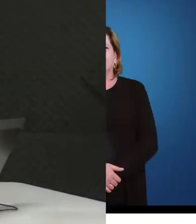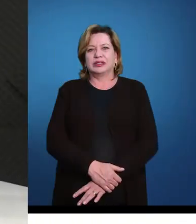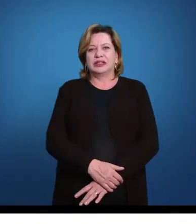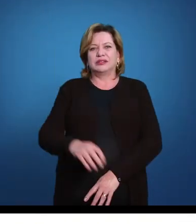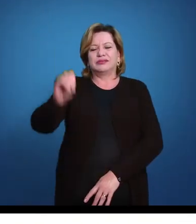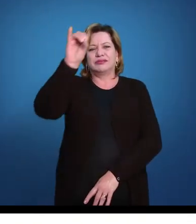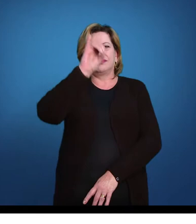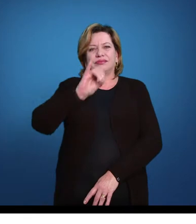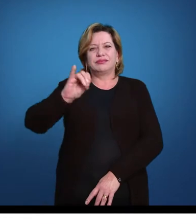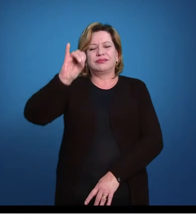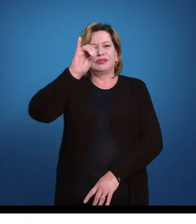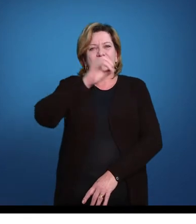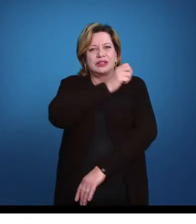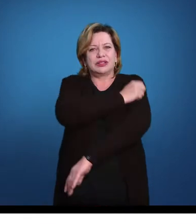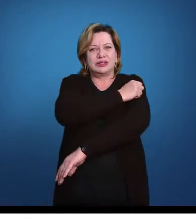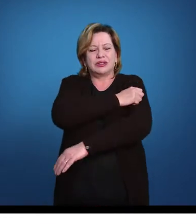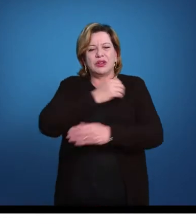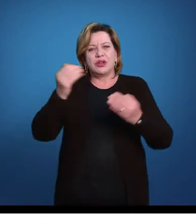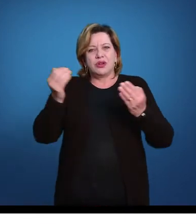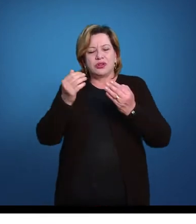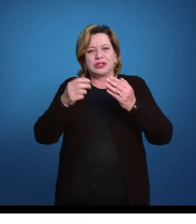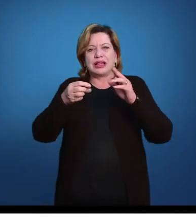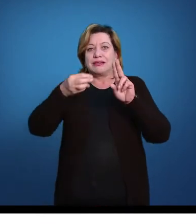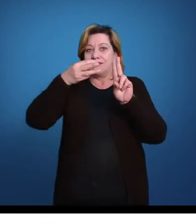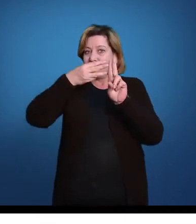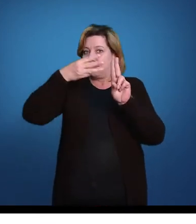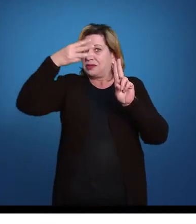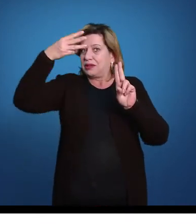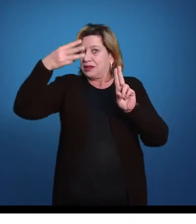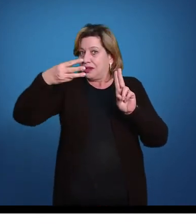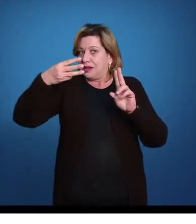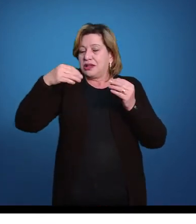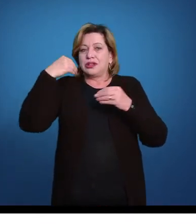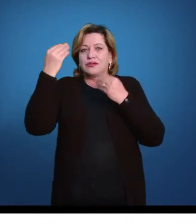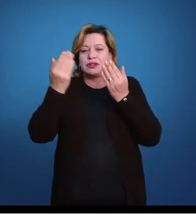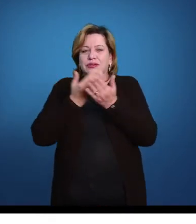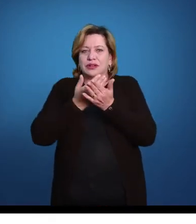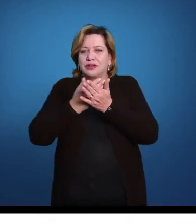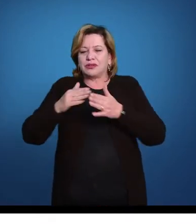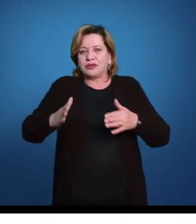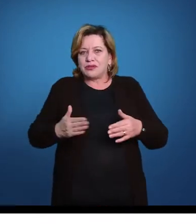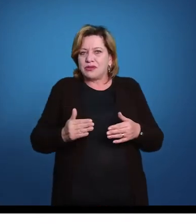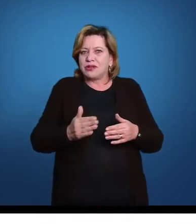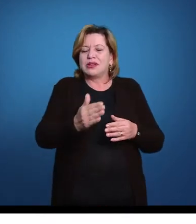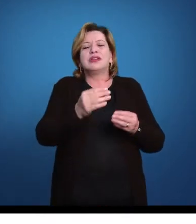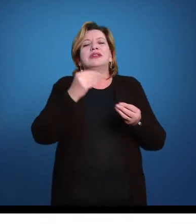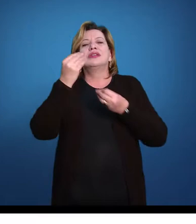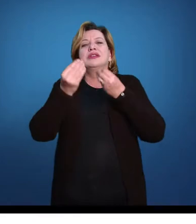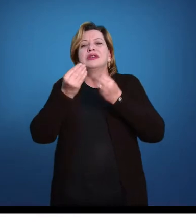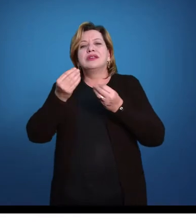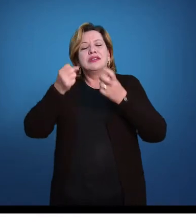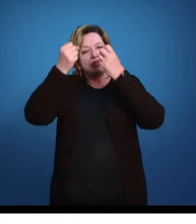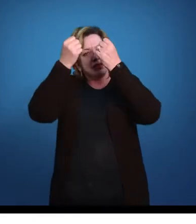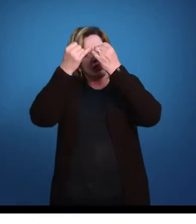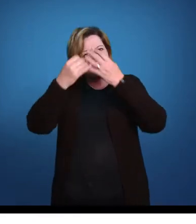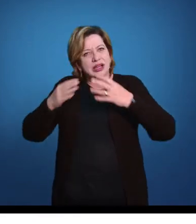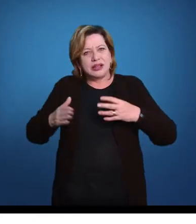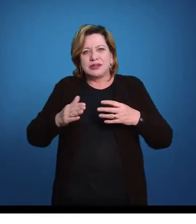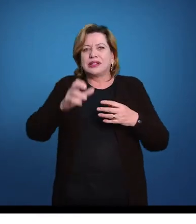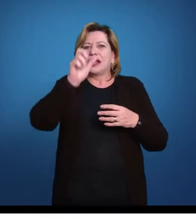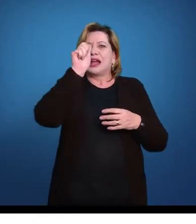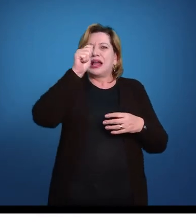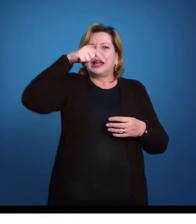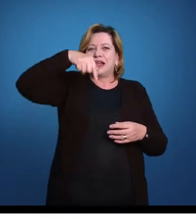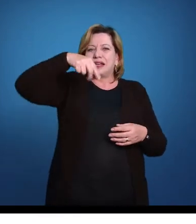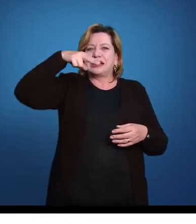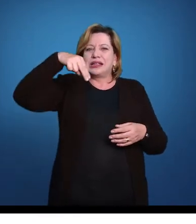Olá alunos, na unidade de estudo 3 nós vamos dar uma olhadinha nos peixes. Nós vamos falar então sobre os peixes agnatos,